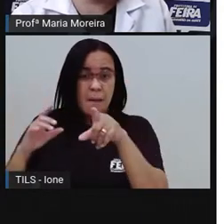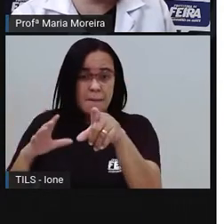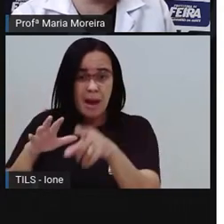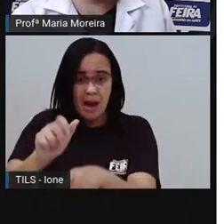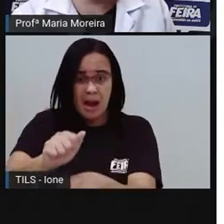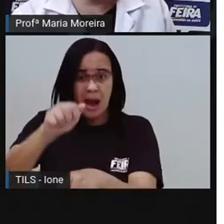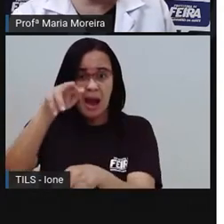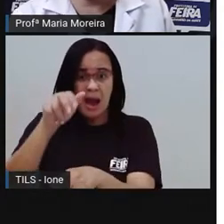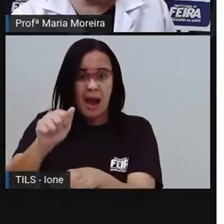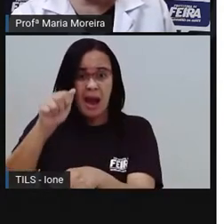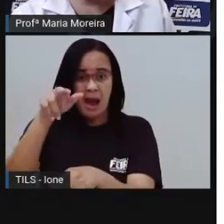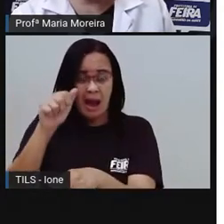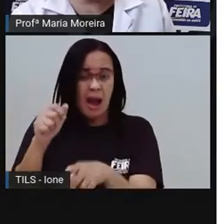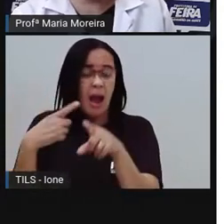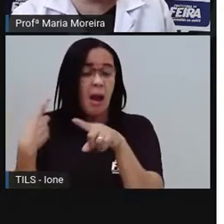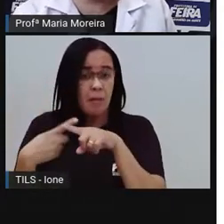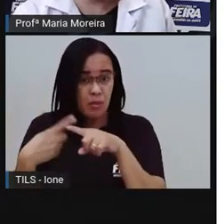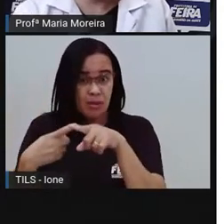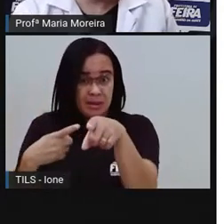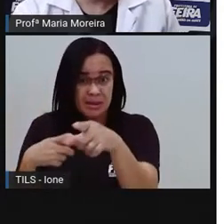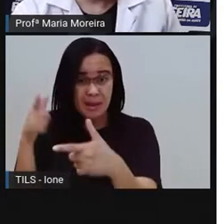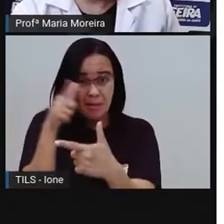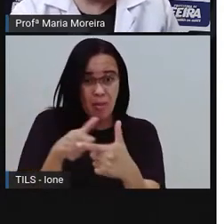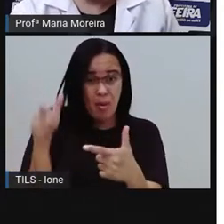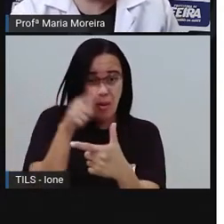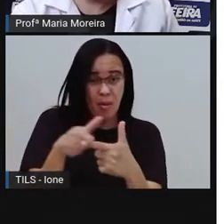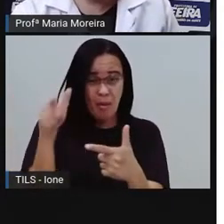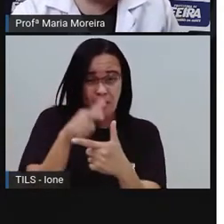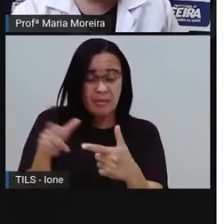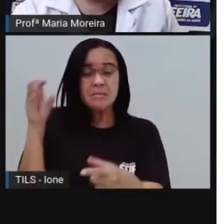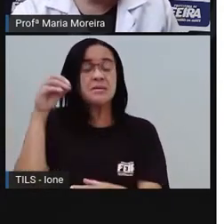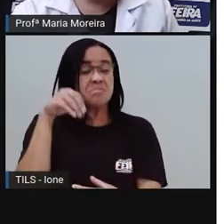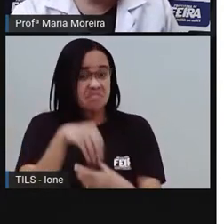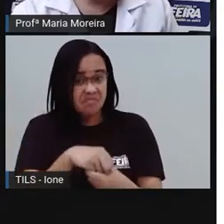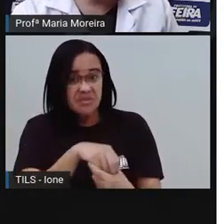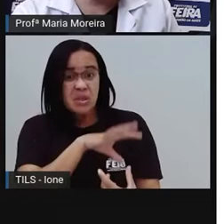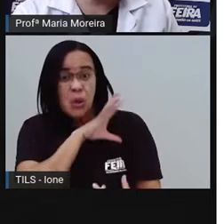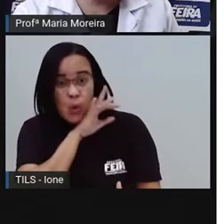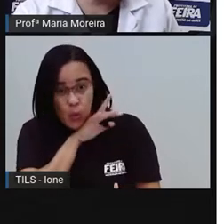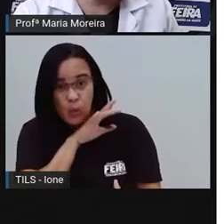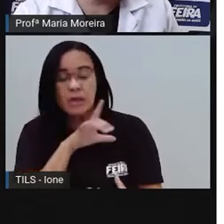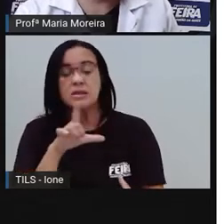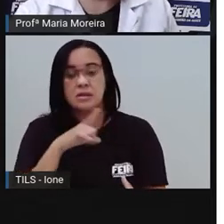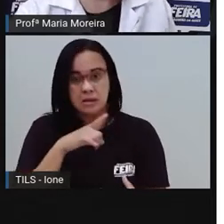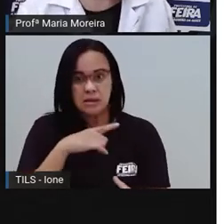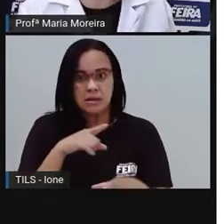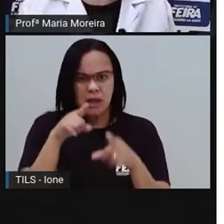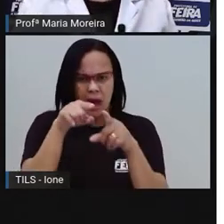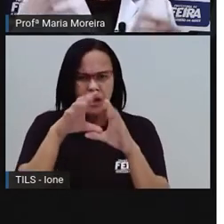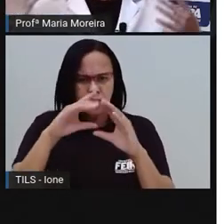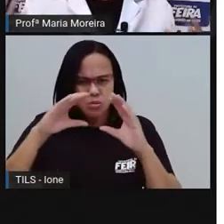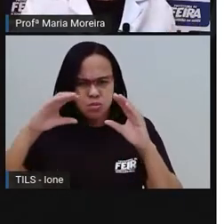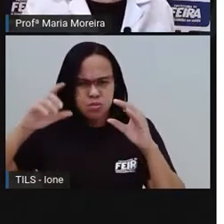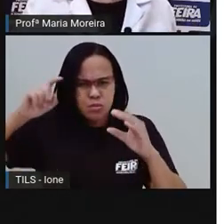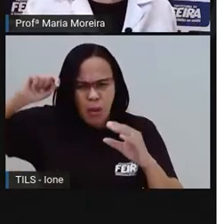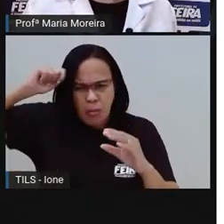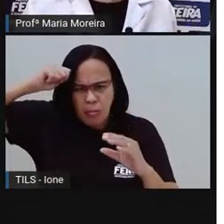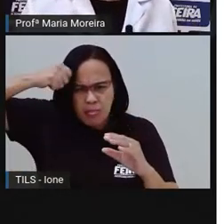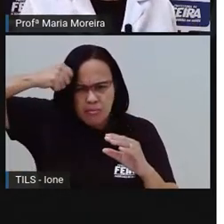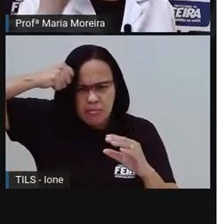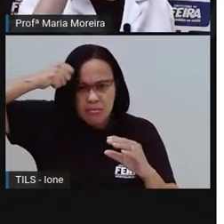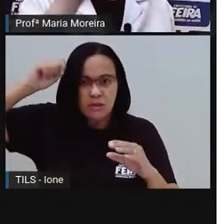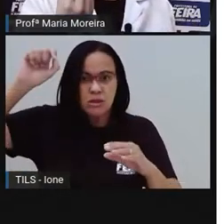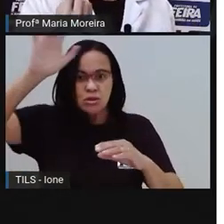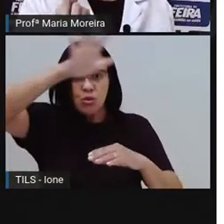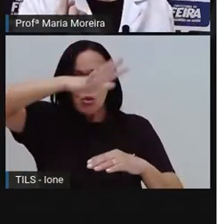com defeito, viu, gente? Tá bem ruimzinho isso aqui. Bom, aí essa fumaça que sai aqui, ela vai pra onde? Pra atmosfera.